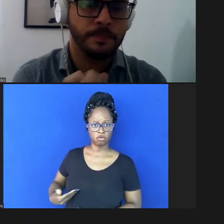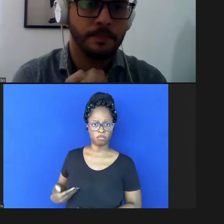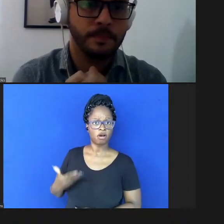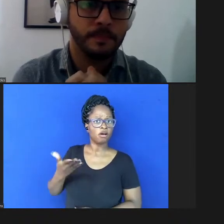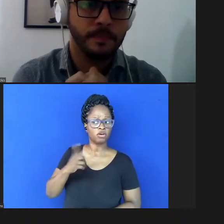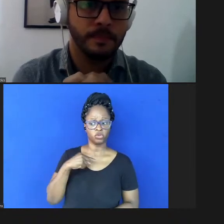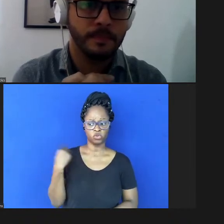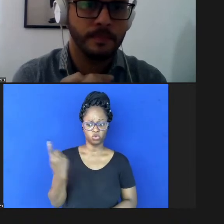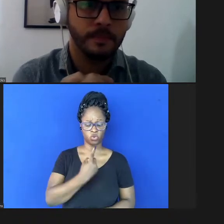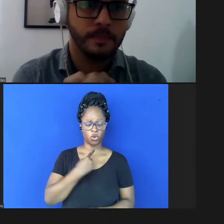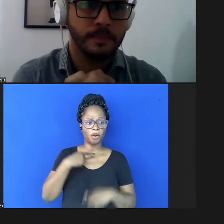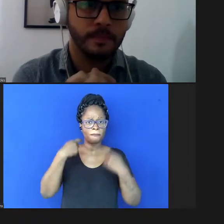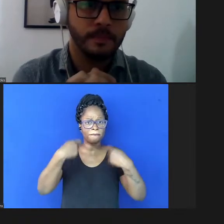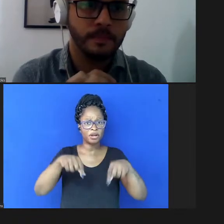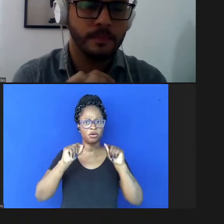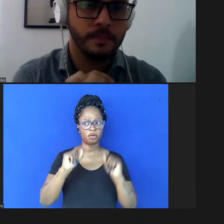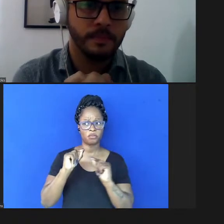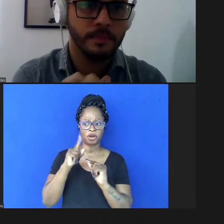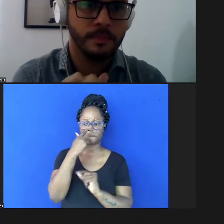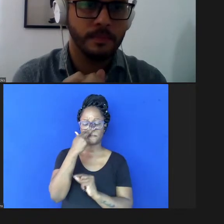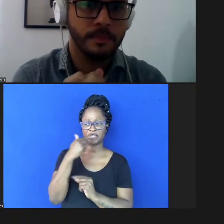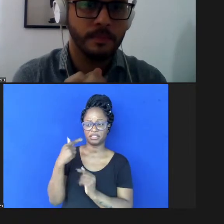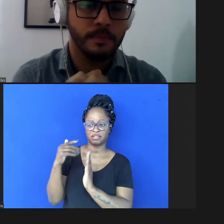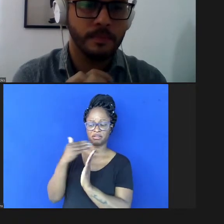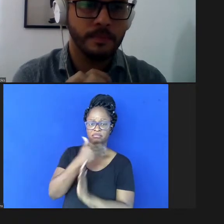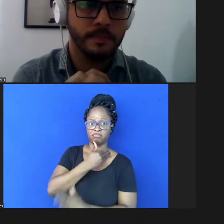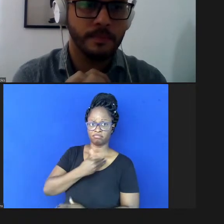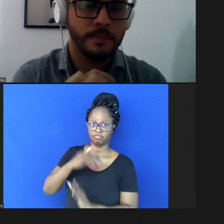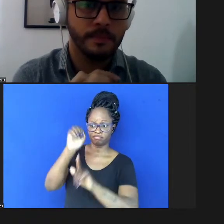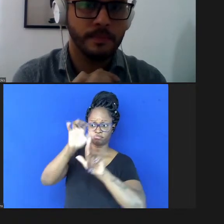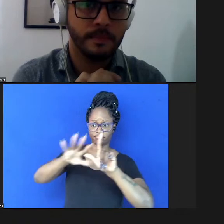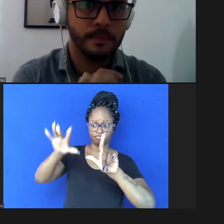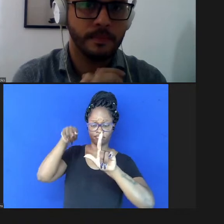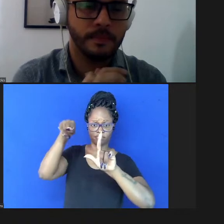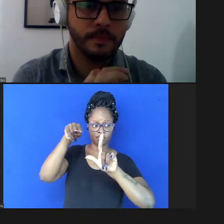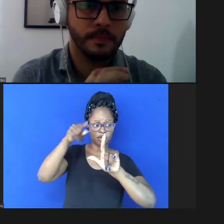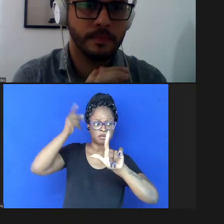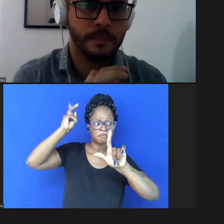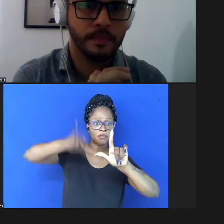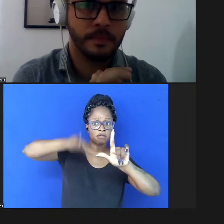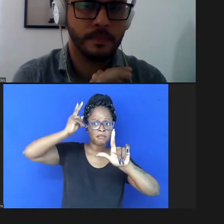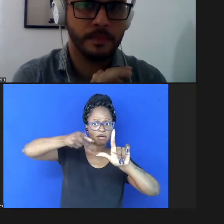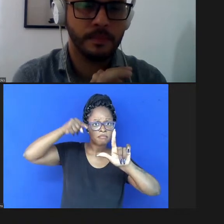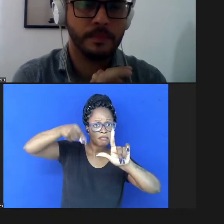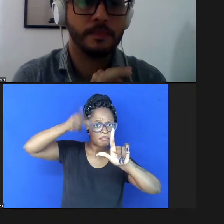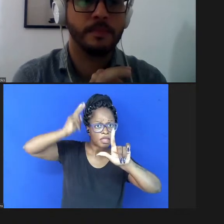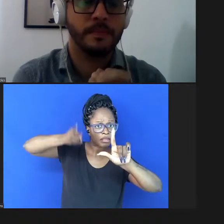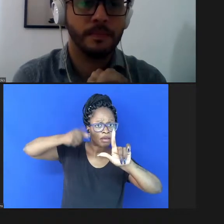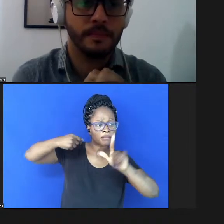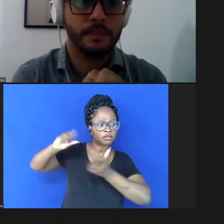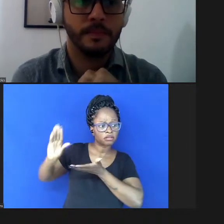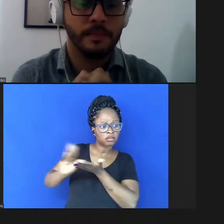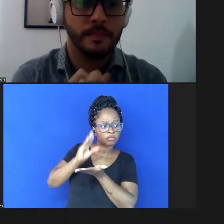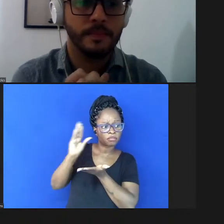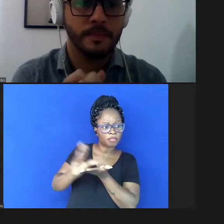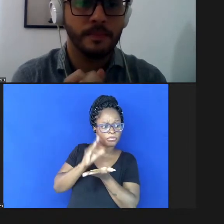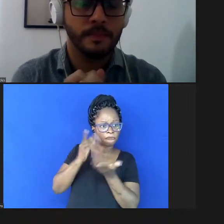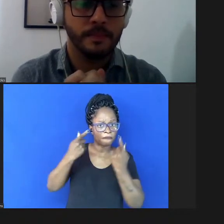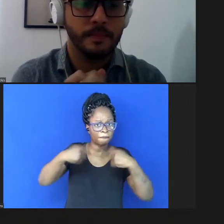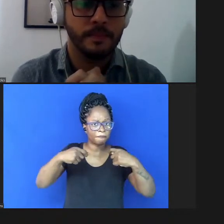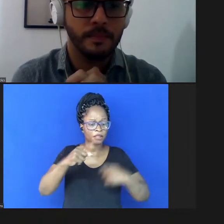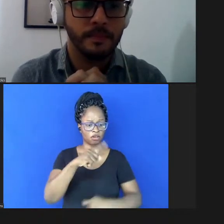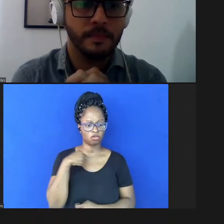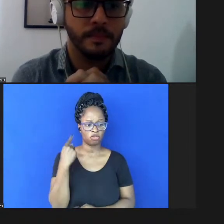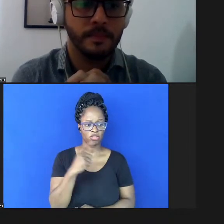precisamos das plataformas e você manter uma plataforma requer recursos financeiros então temos a